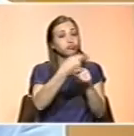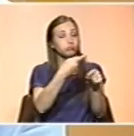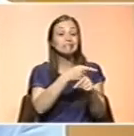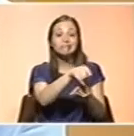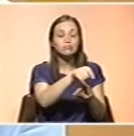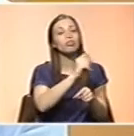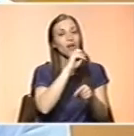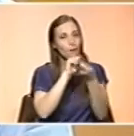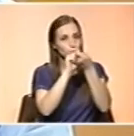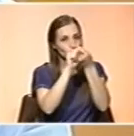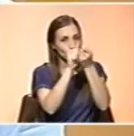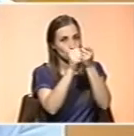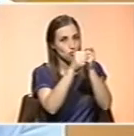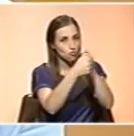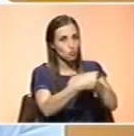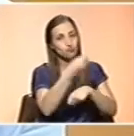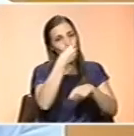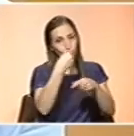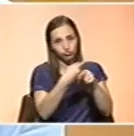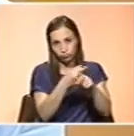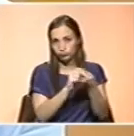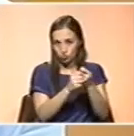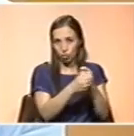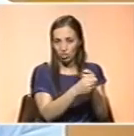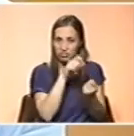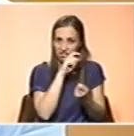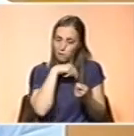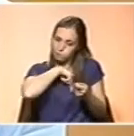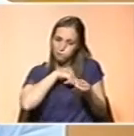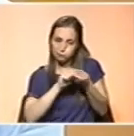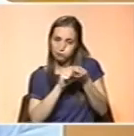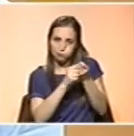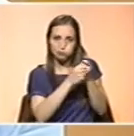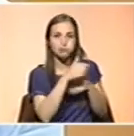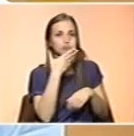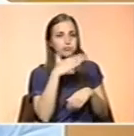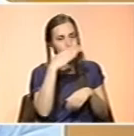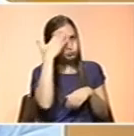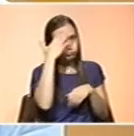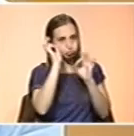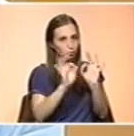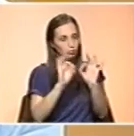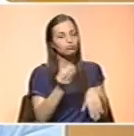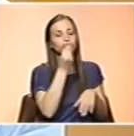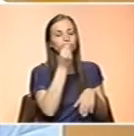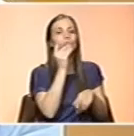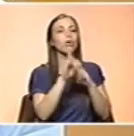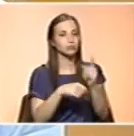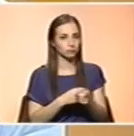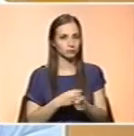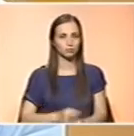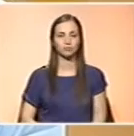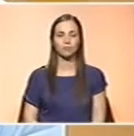modificado como mudando o comportamento alimentar e sendo mais racional nas opções que fazemos.